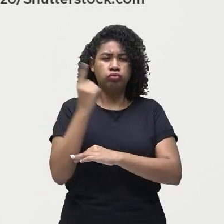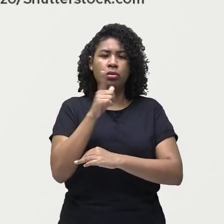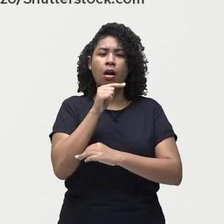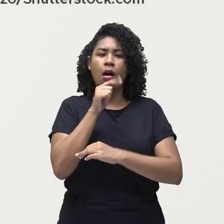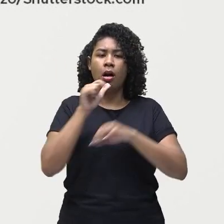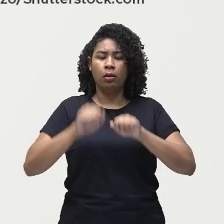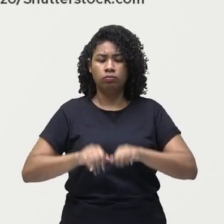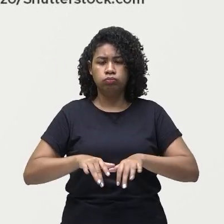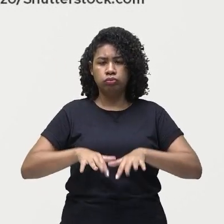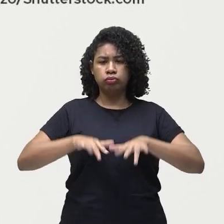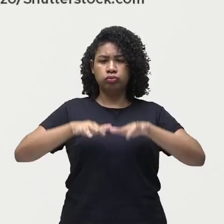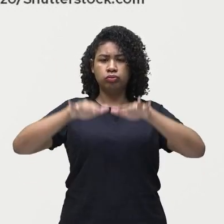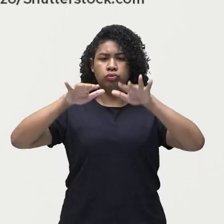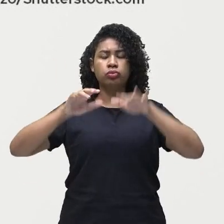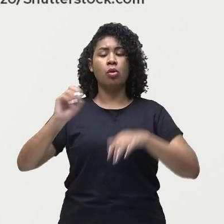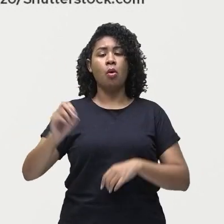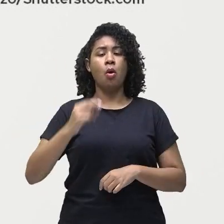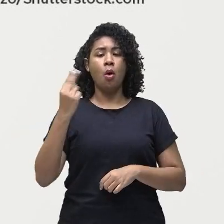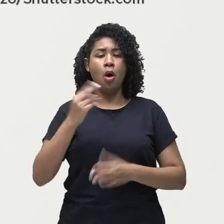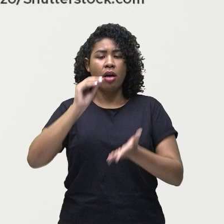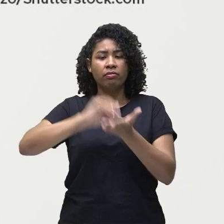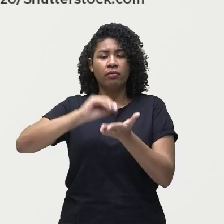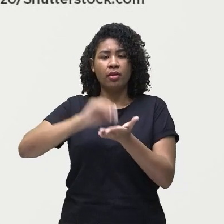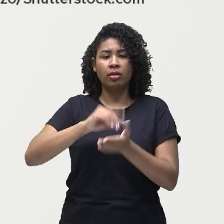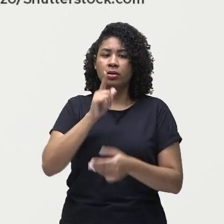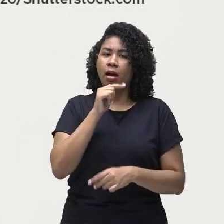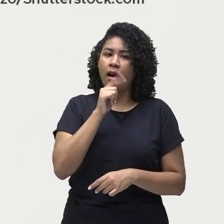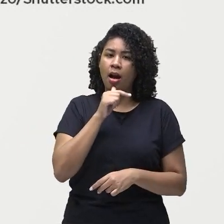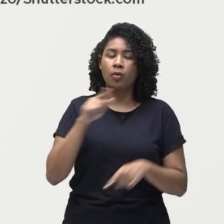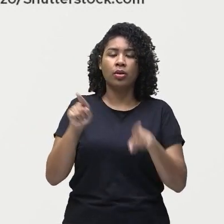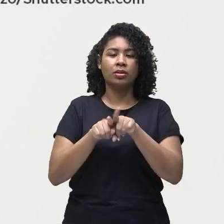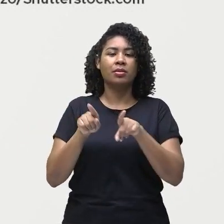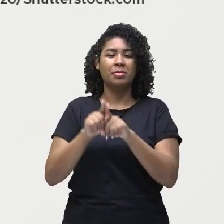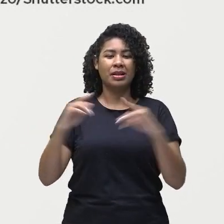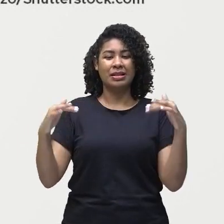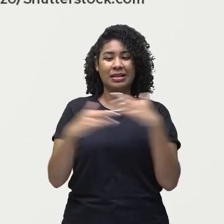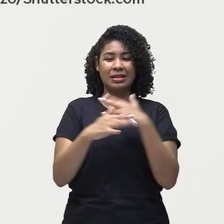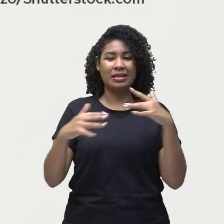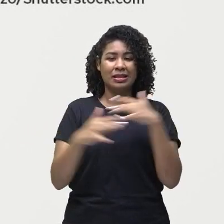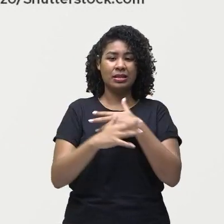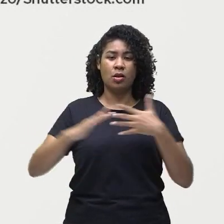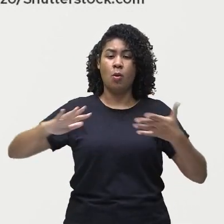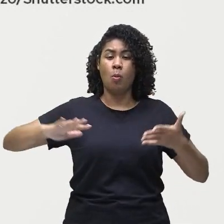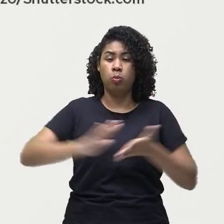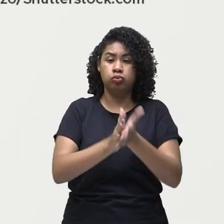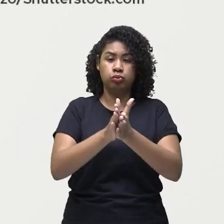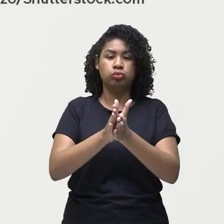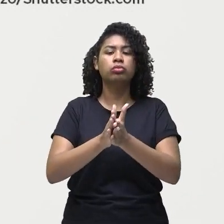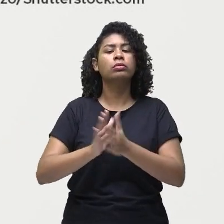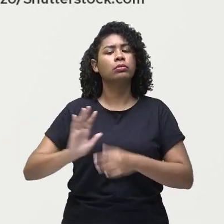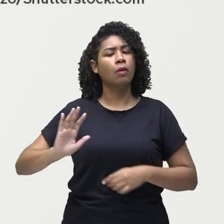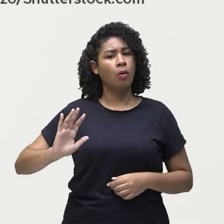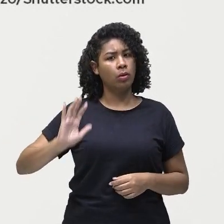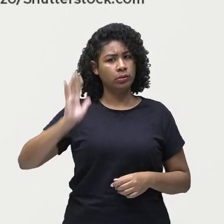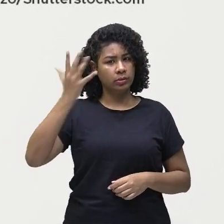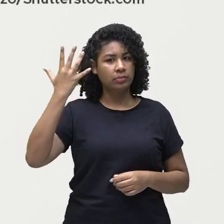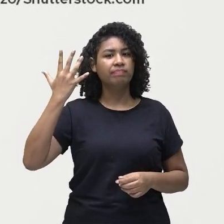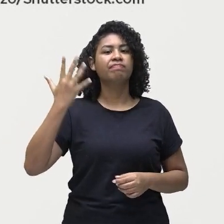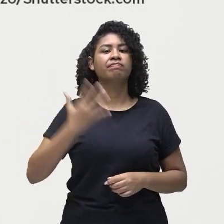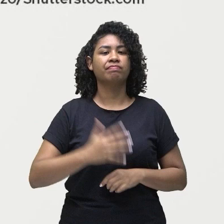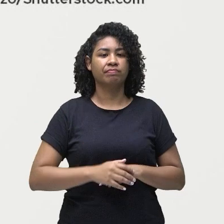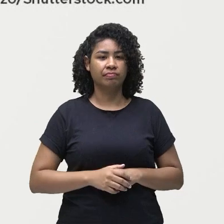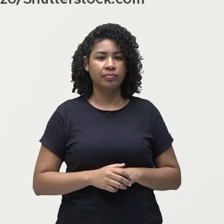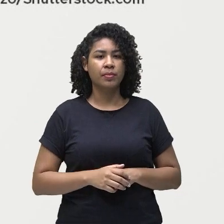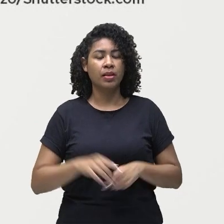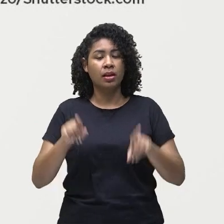secas você vai ver devastação de várias cidades que pode ocorrer alteração na